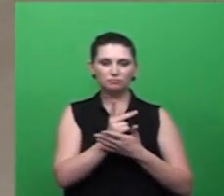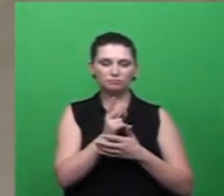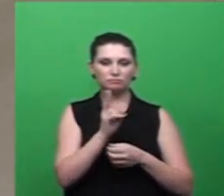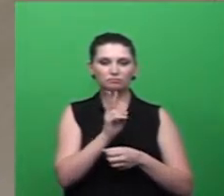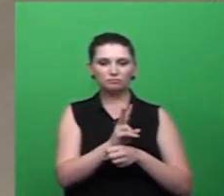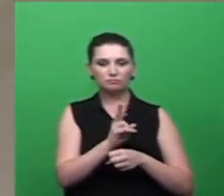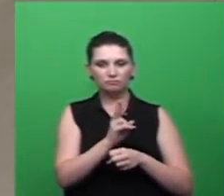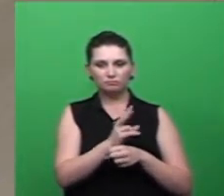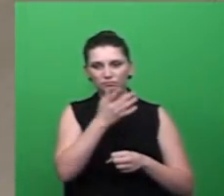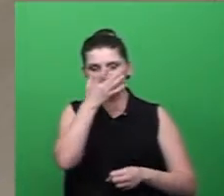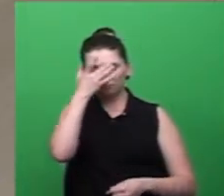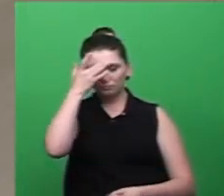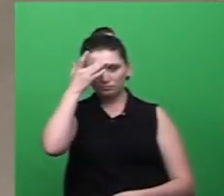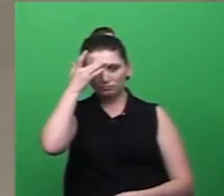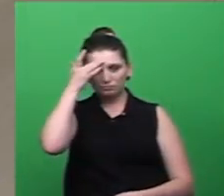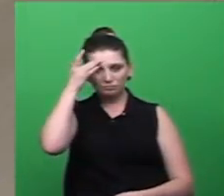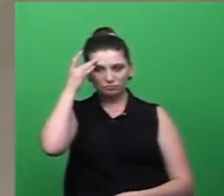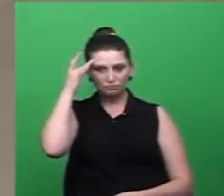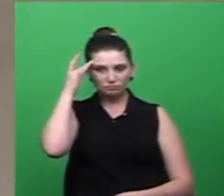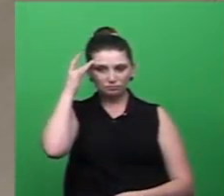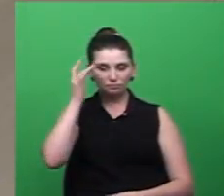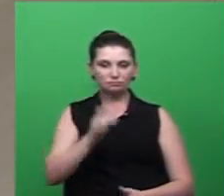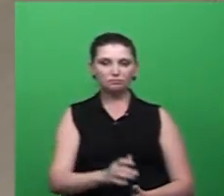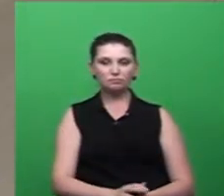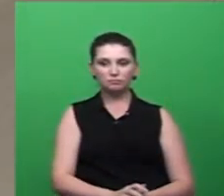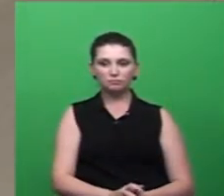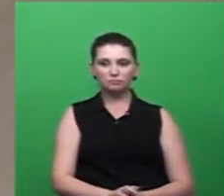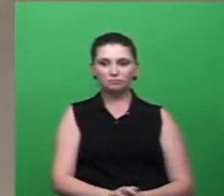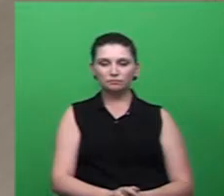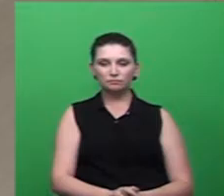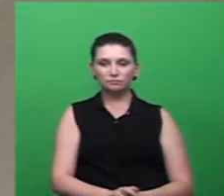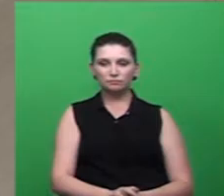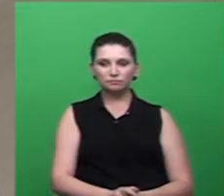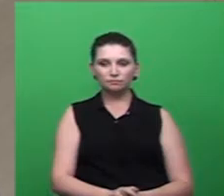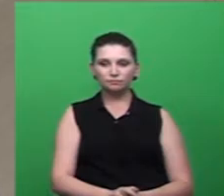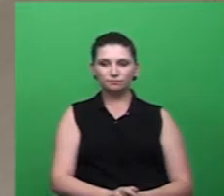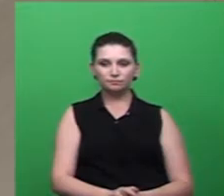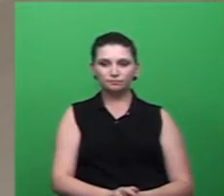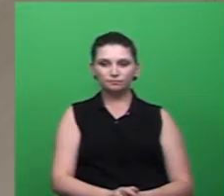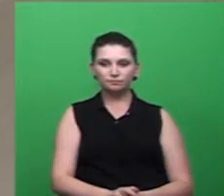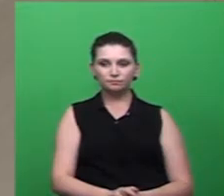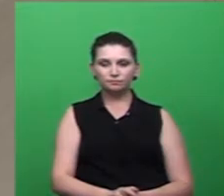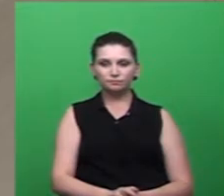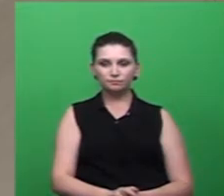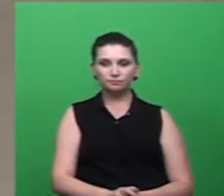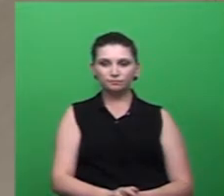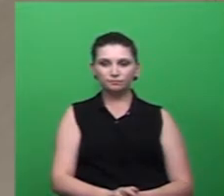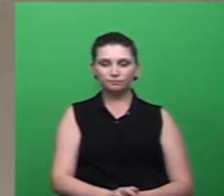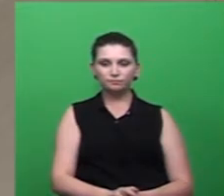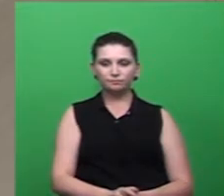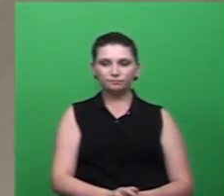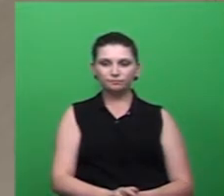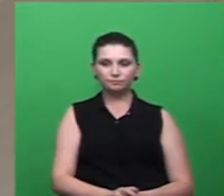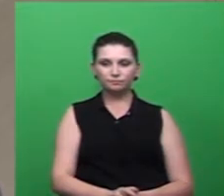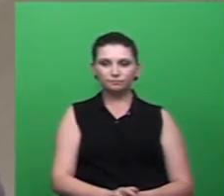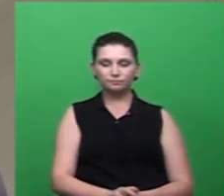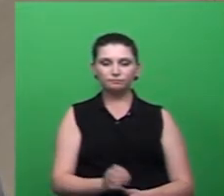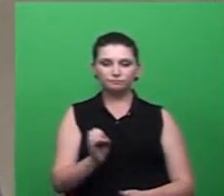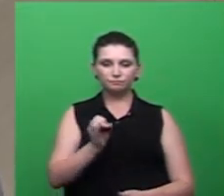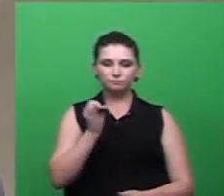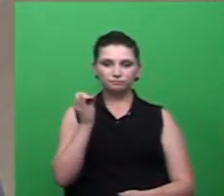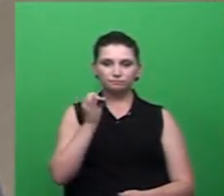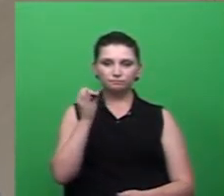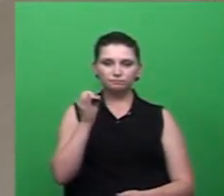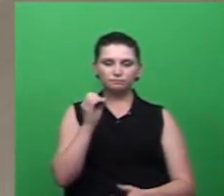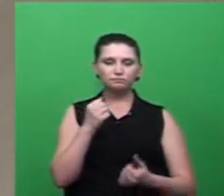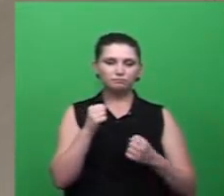presença do mosquito e da larva dentro dessa água parada, o que é o suficiente até que tenha uma resolução definitiva do quadro a